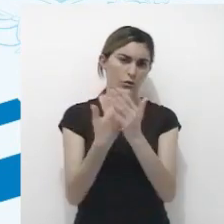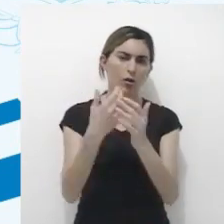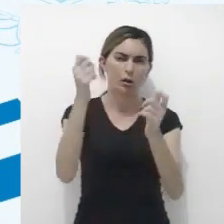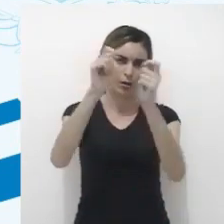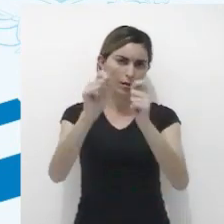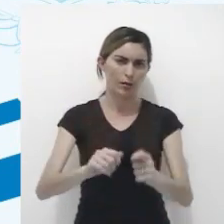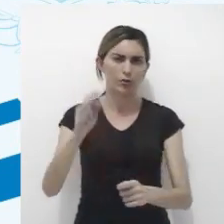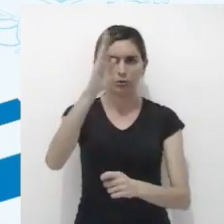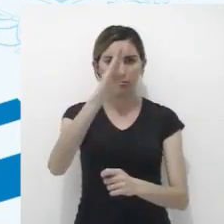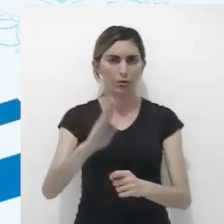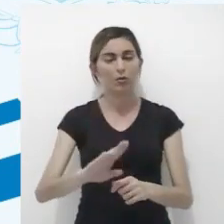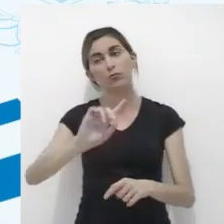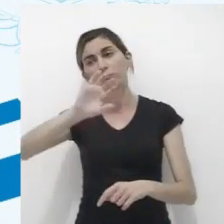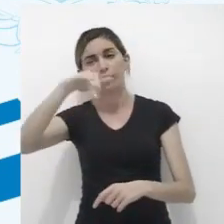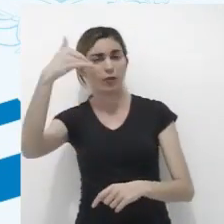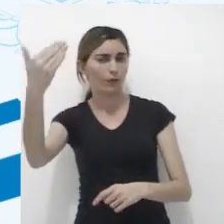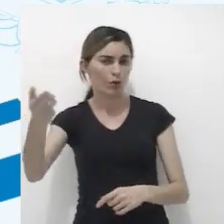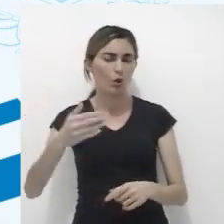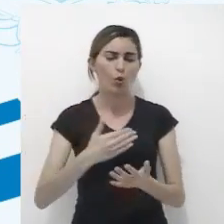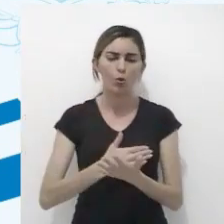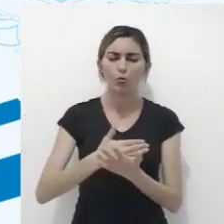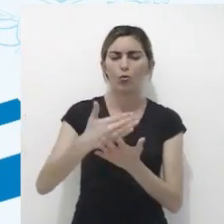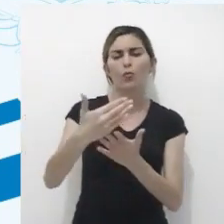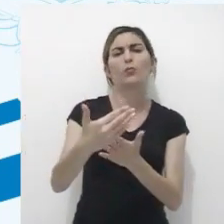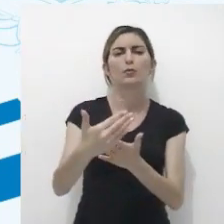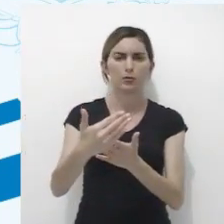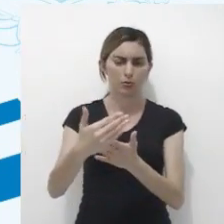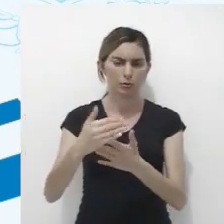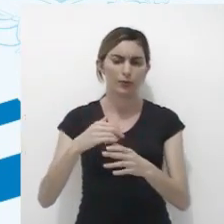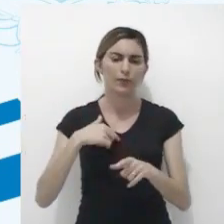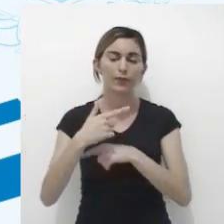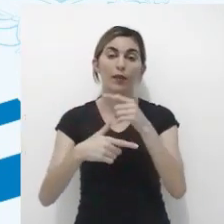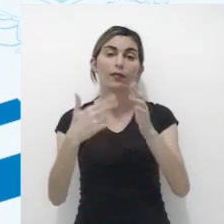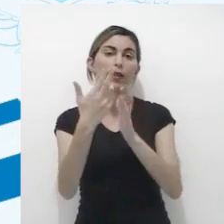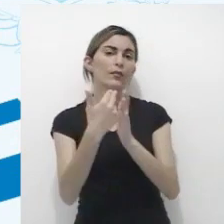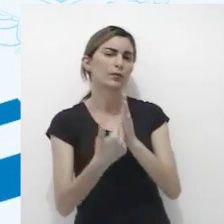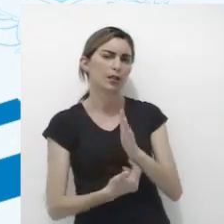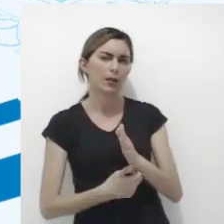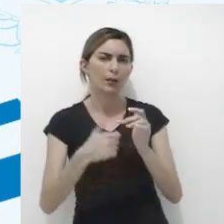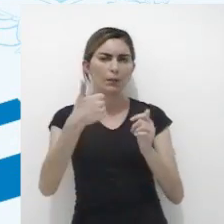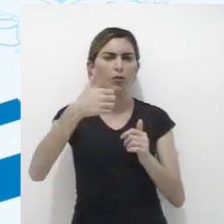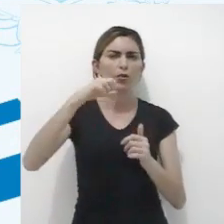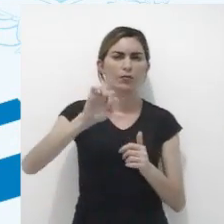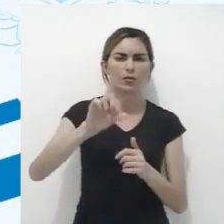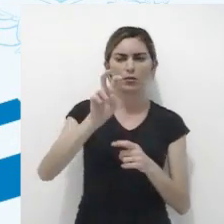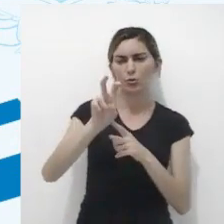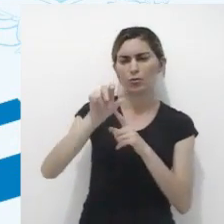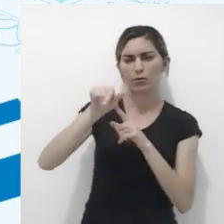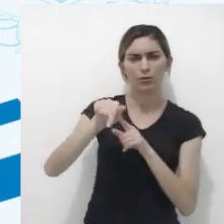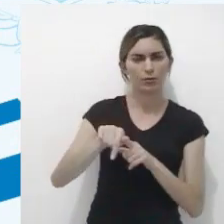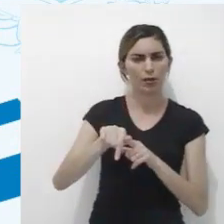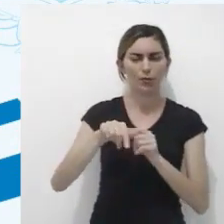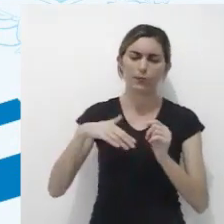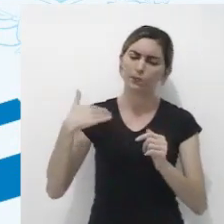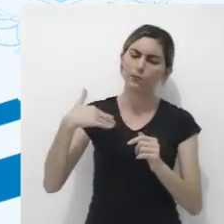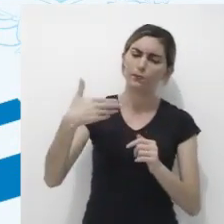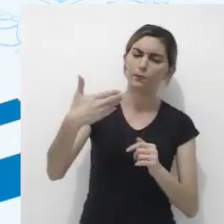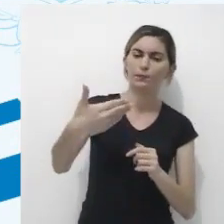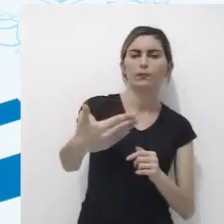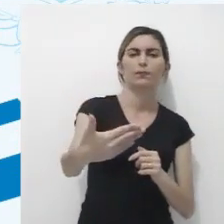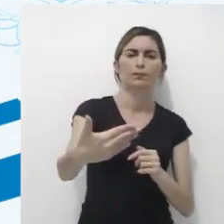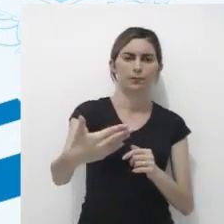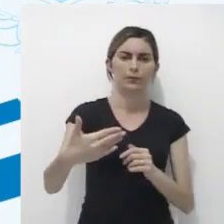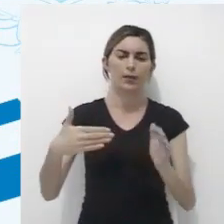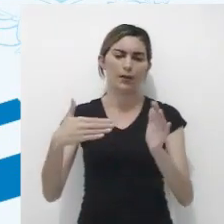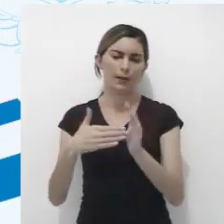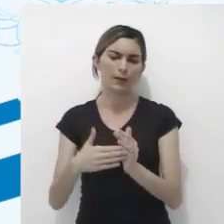de arte no Brasil e no exterior. Começou sua carreira através do desenho em 1957 e percorreu